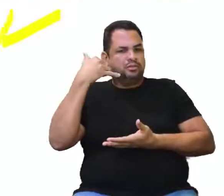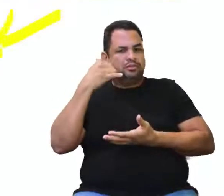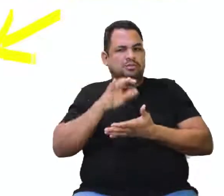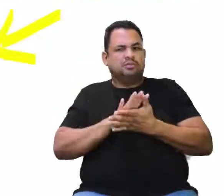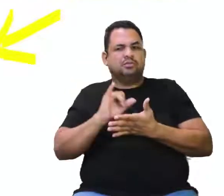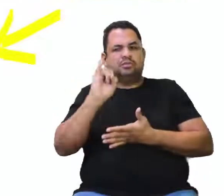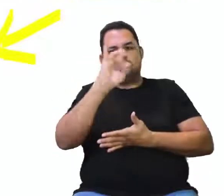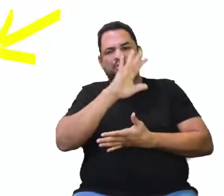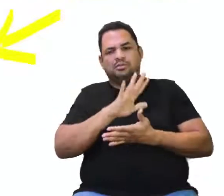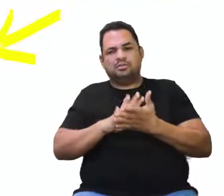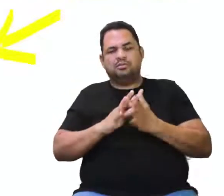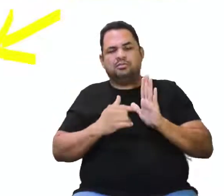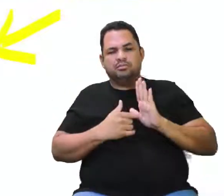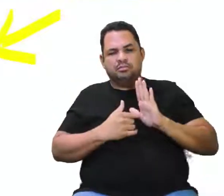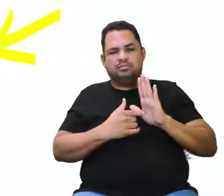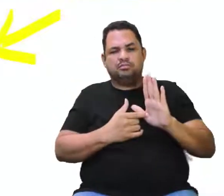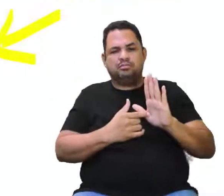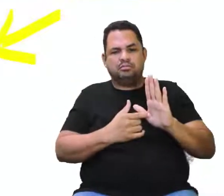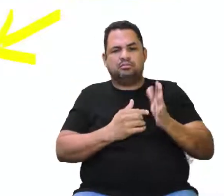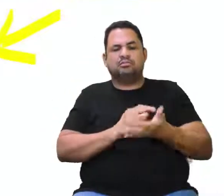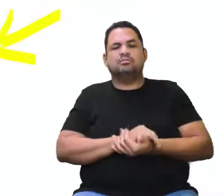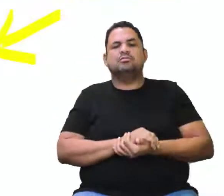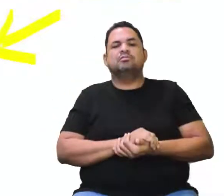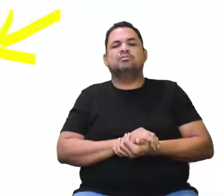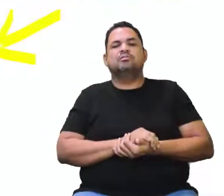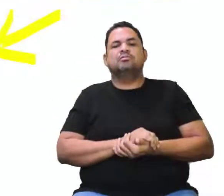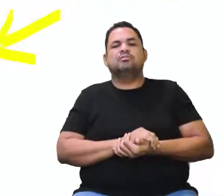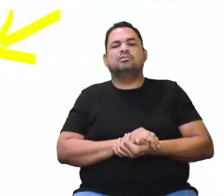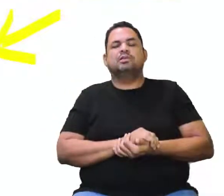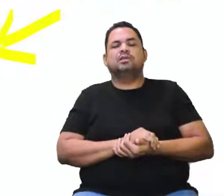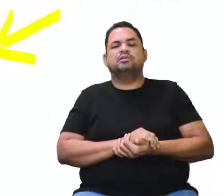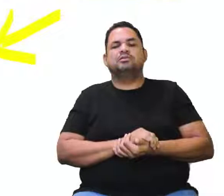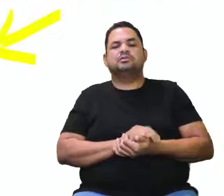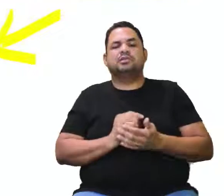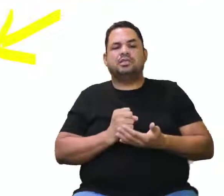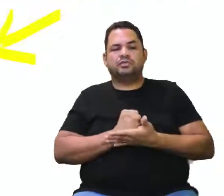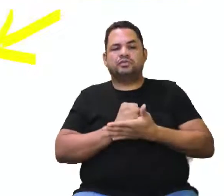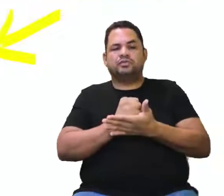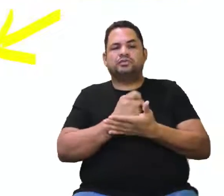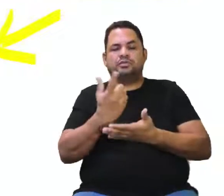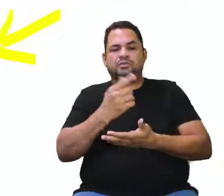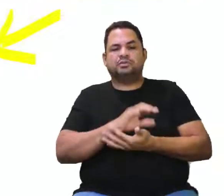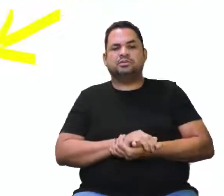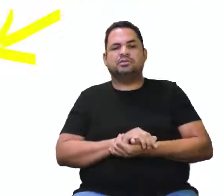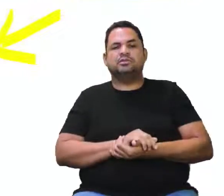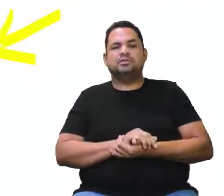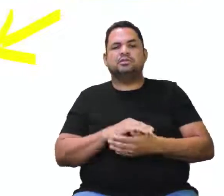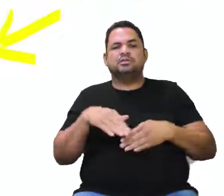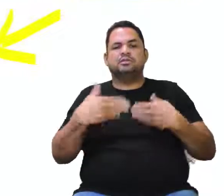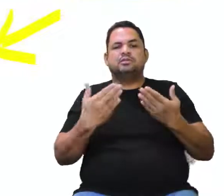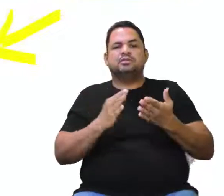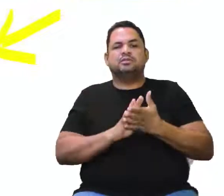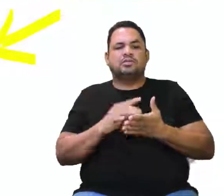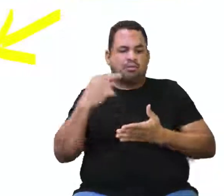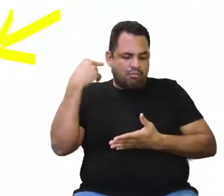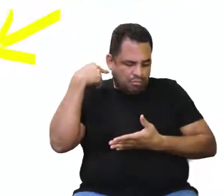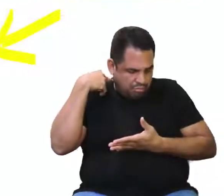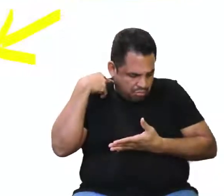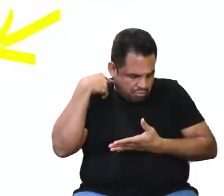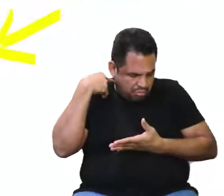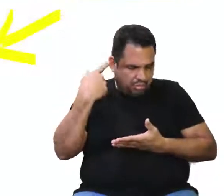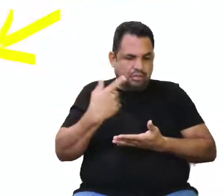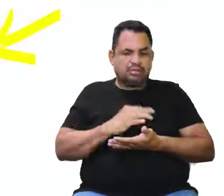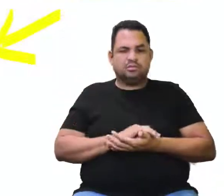essa imagem aqui vai ajudar bastante. O que a gente tem aqui associado quando eu inclino muito a